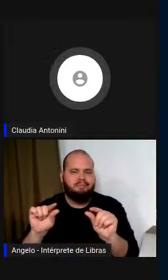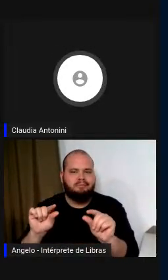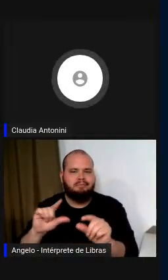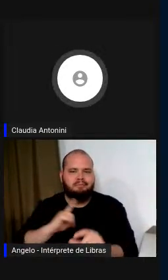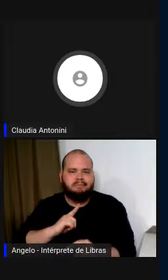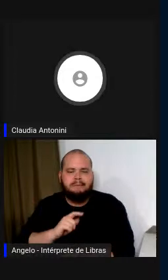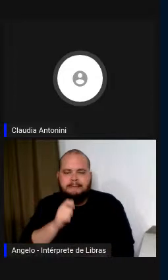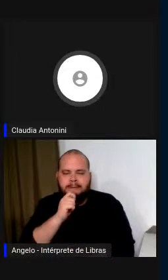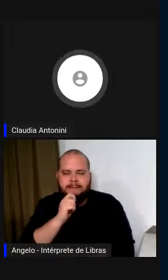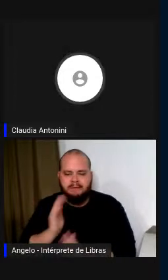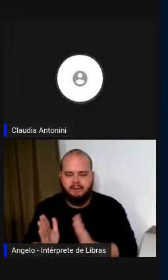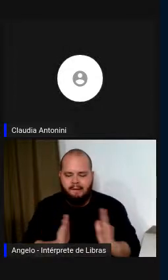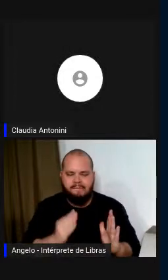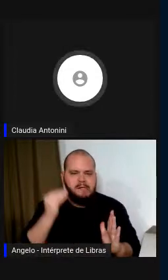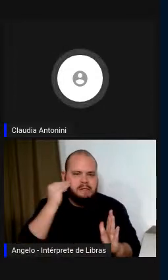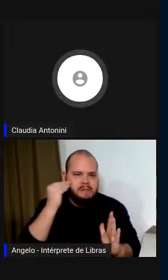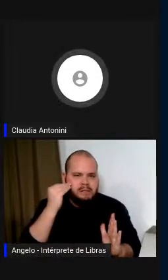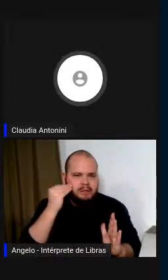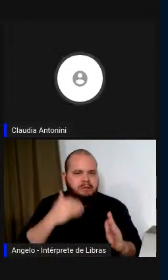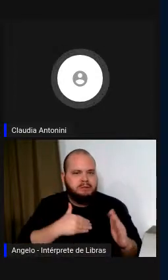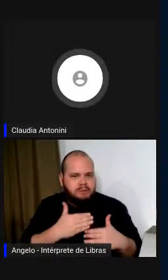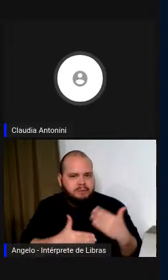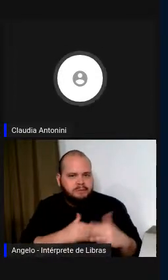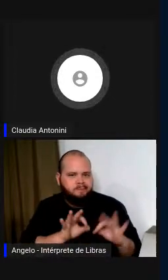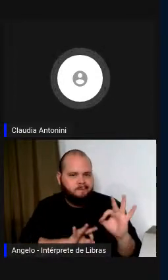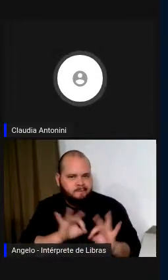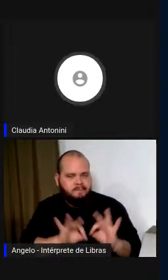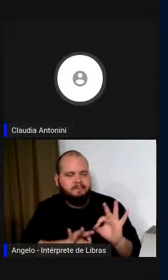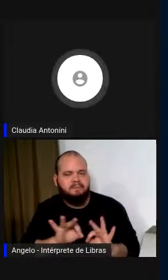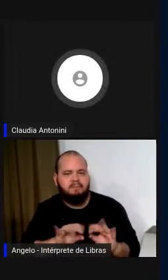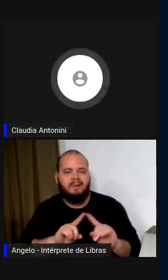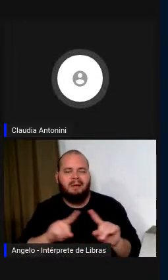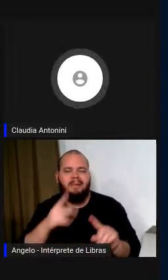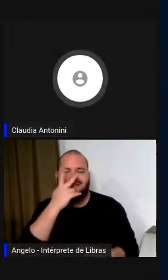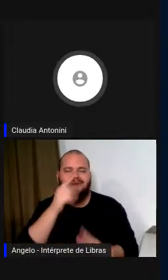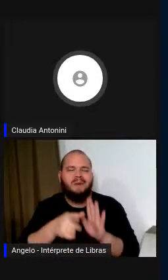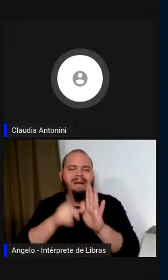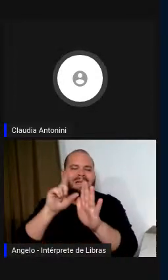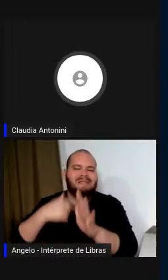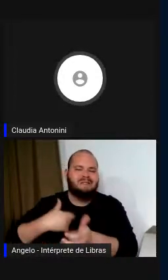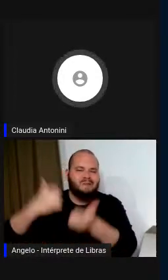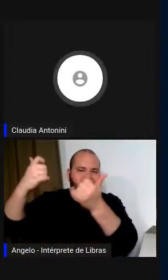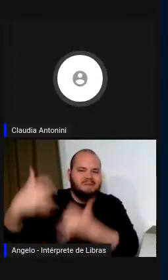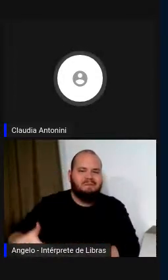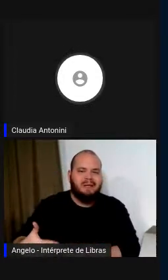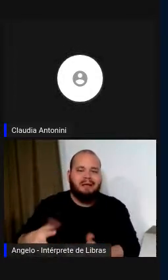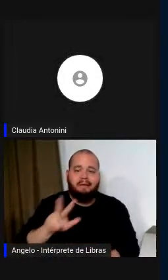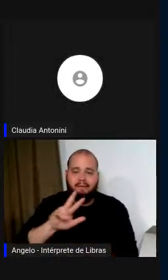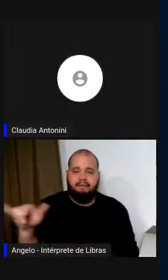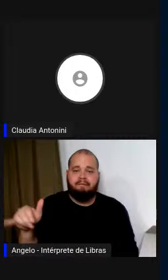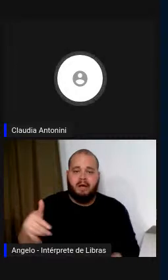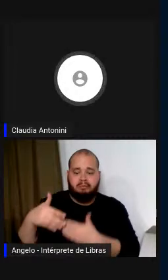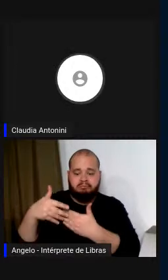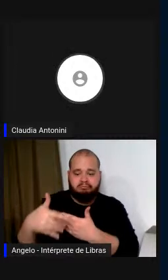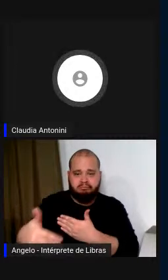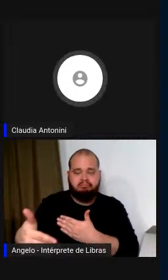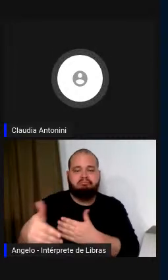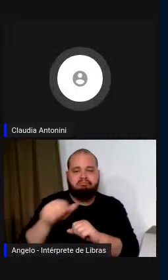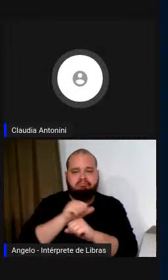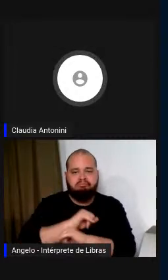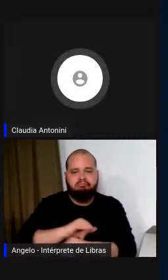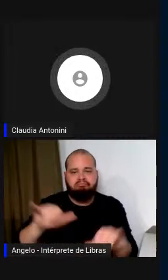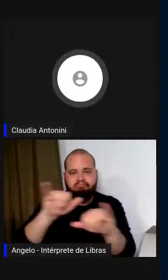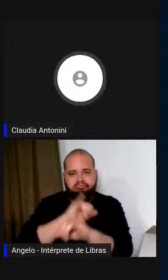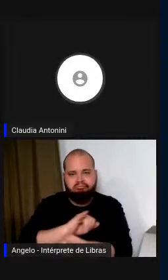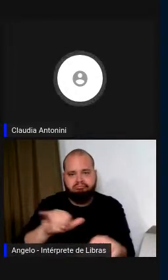na fase de experimentação, mas, como eu dizia antes, entrarão em comércio por